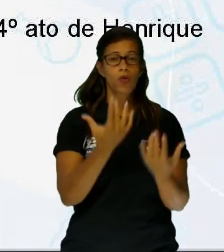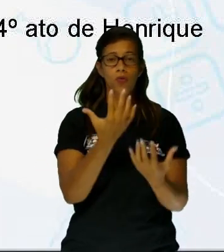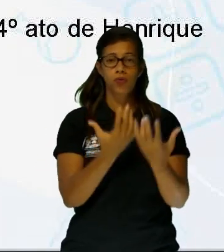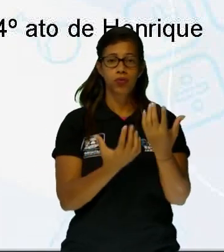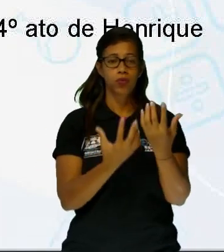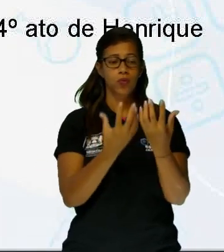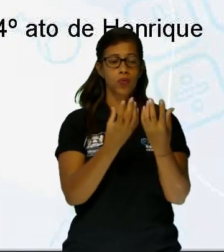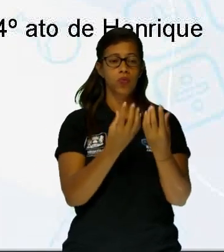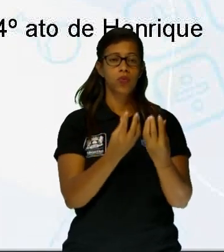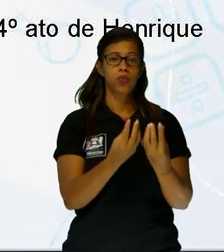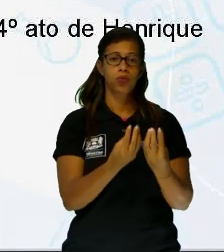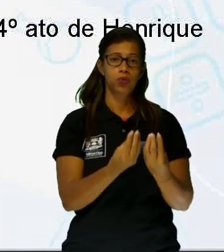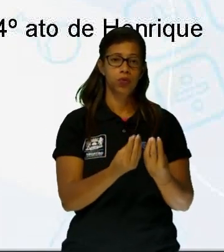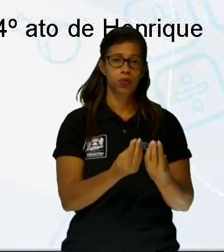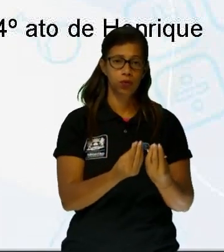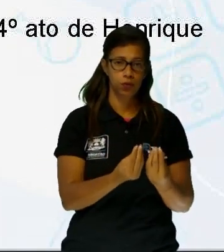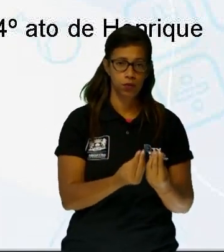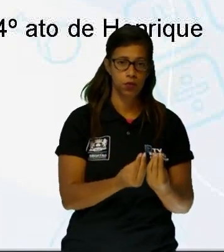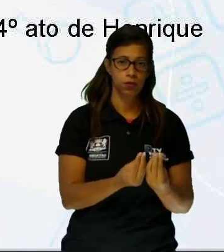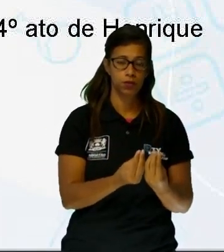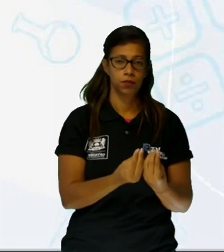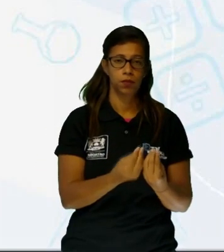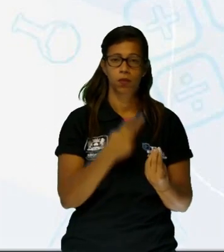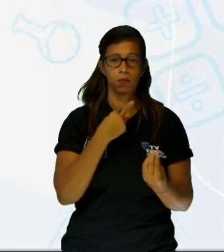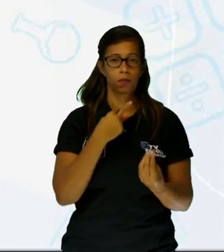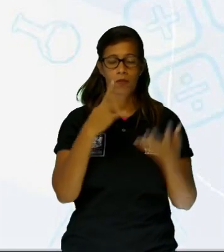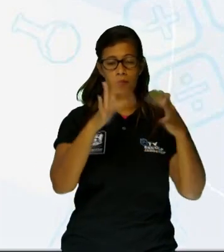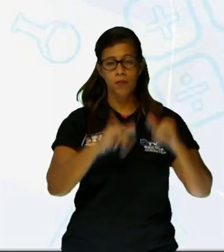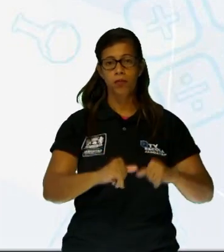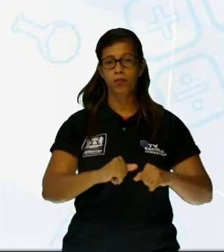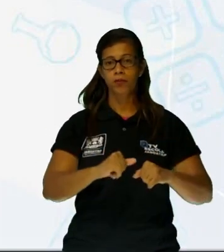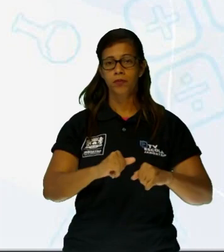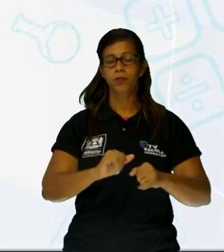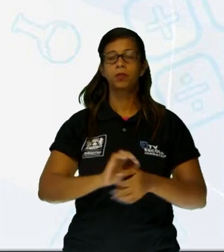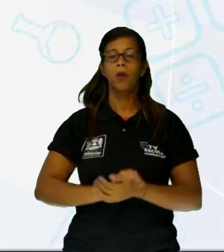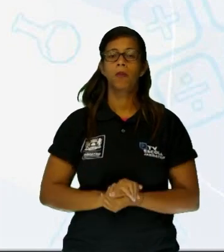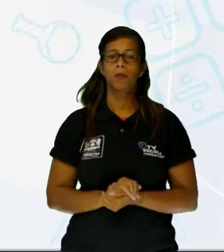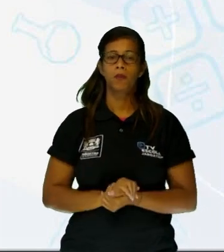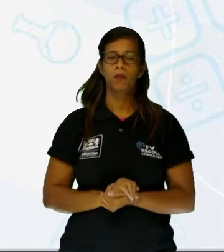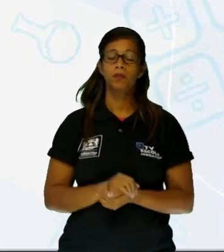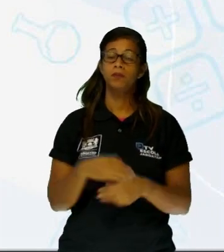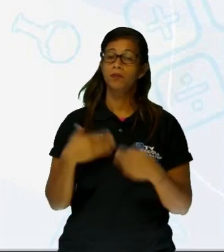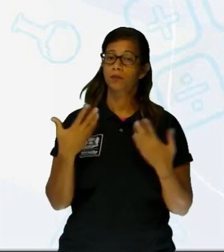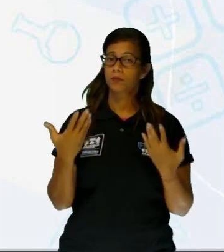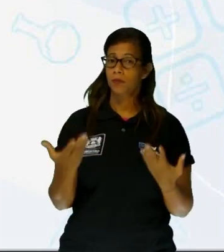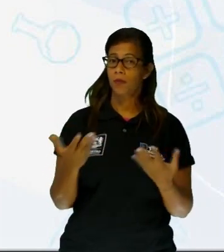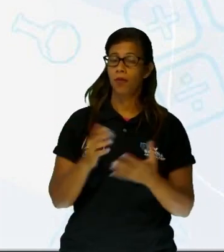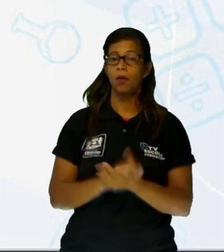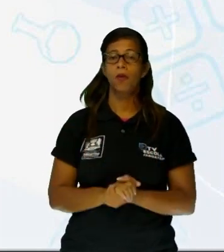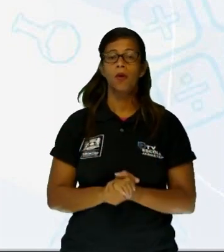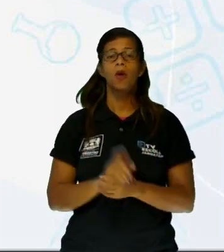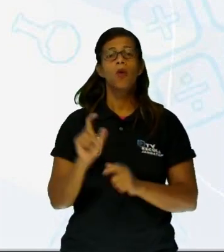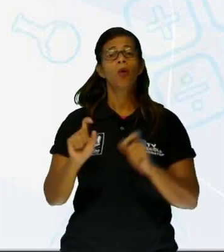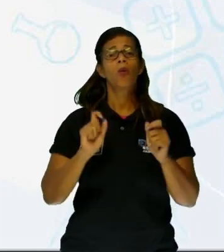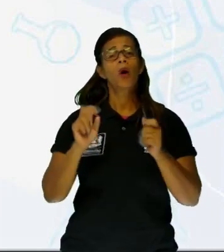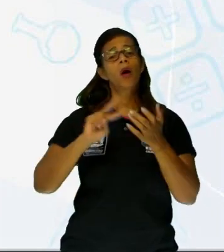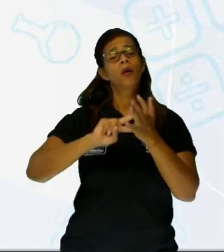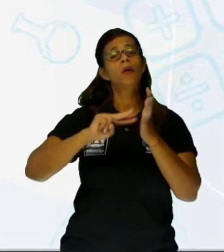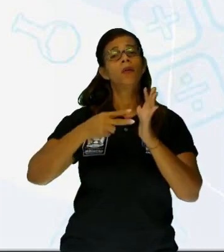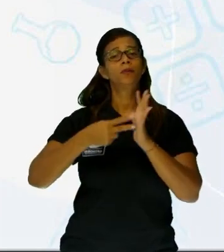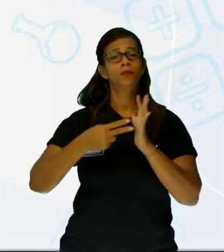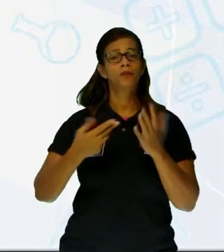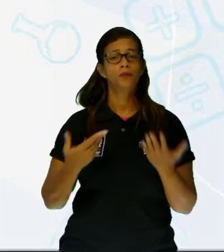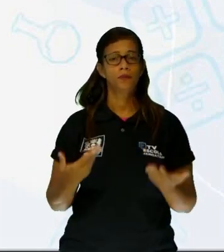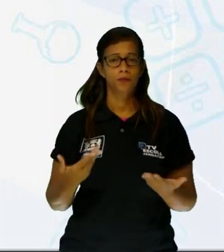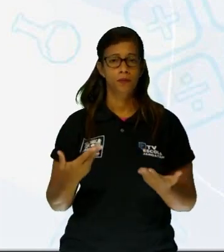quando tolerado, nem por rios se deixa extinguir. Voltando aqui para a questão. Então, o que essa citação de Shakespeare estabelece, né?